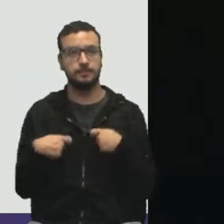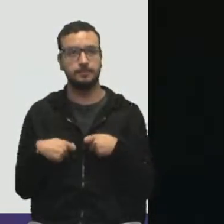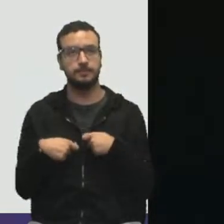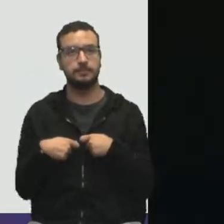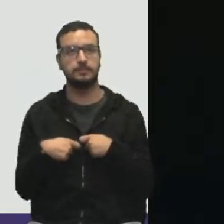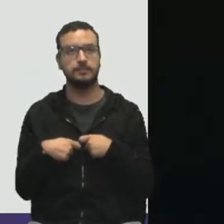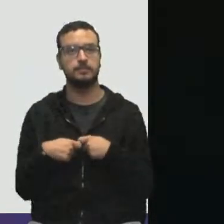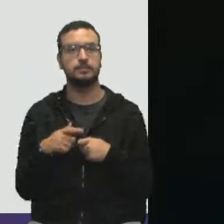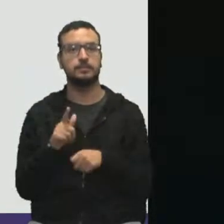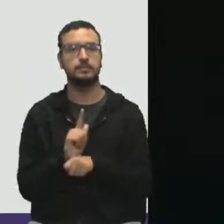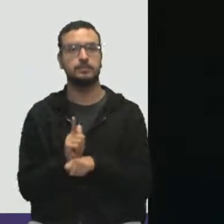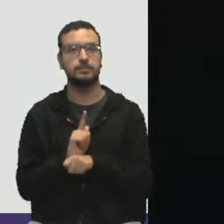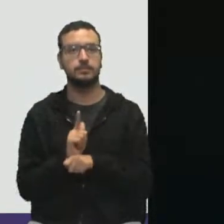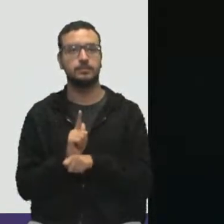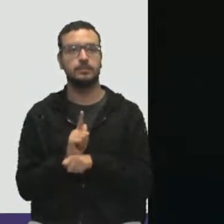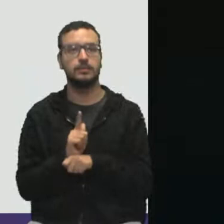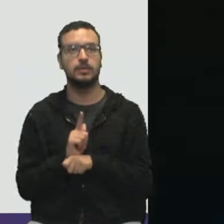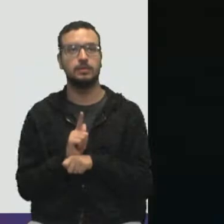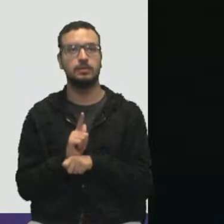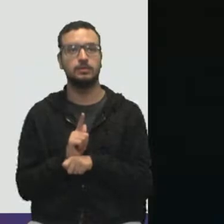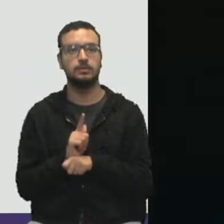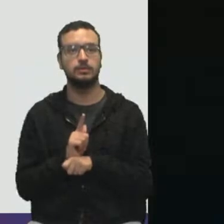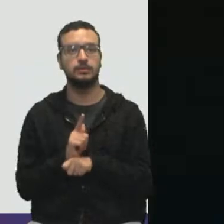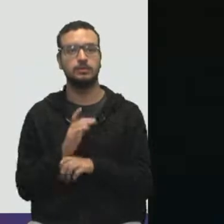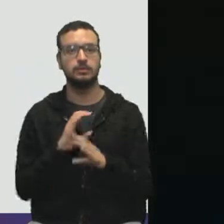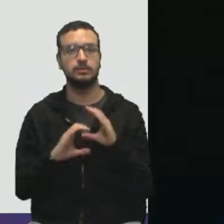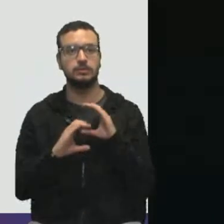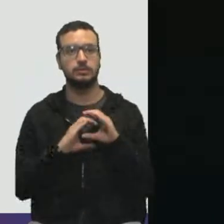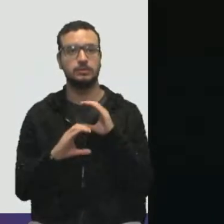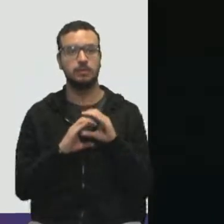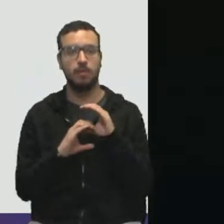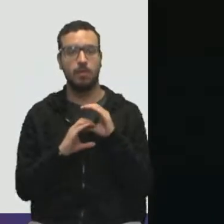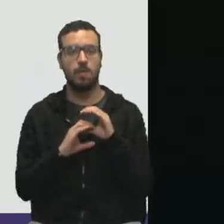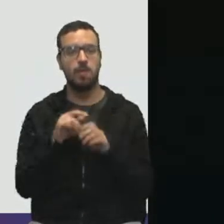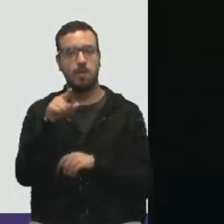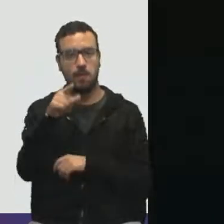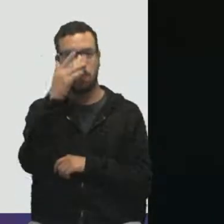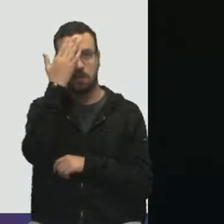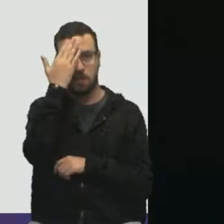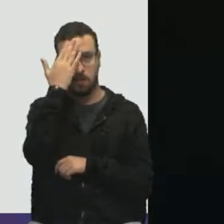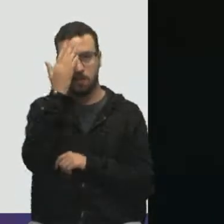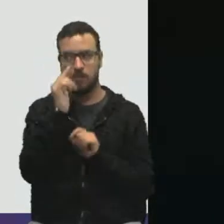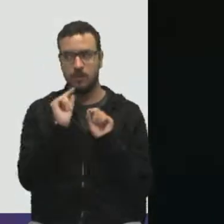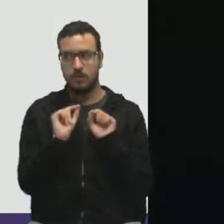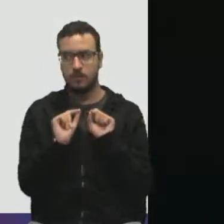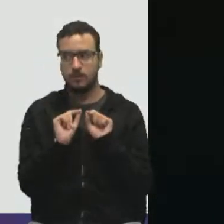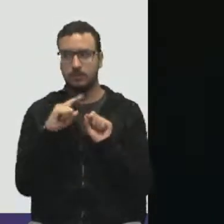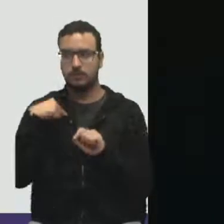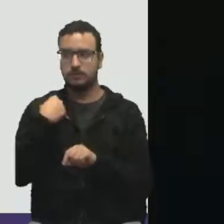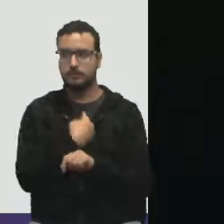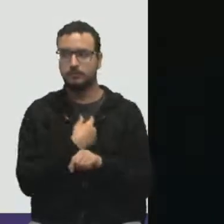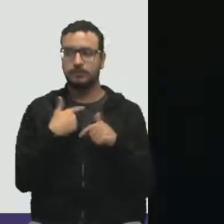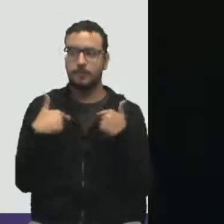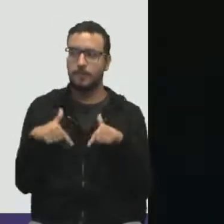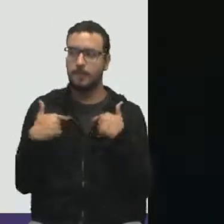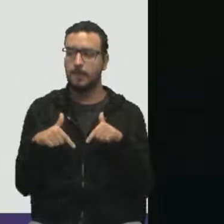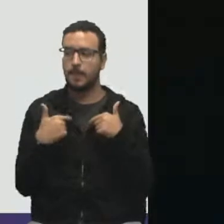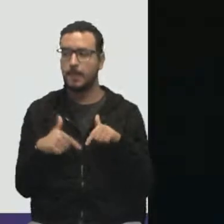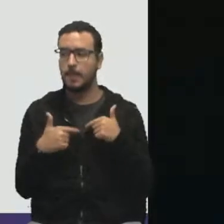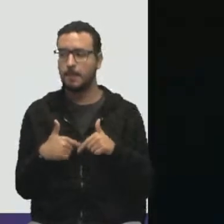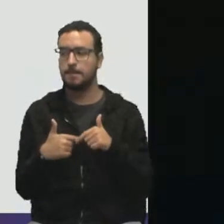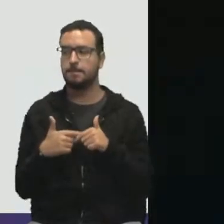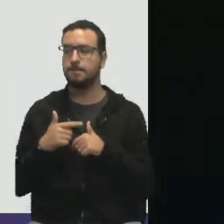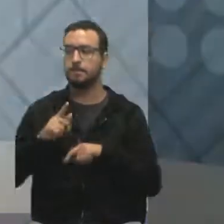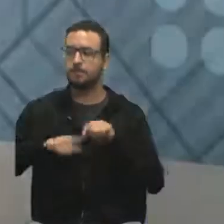aí para o gerenciamento das comunicações. Você sabe que quando nós estamos trabalhando com um